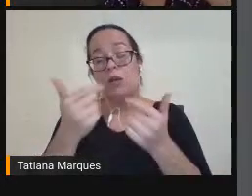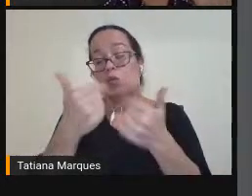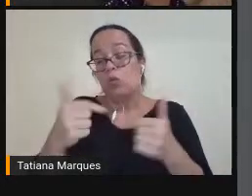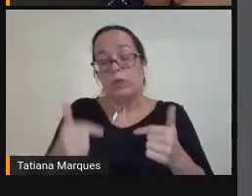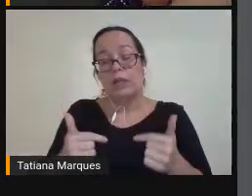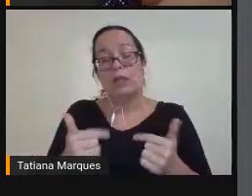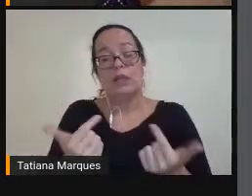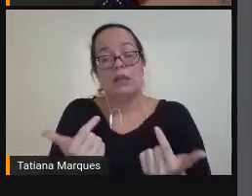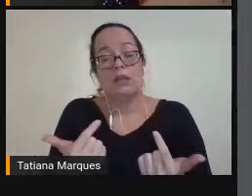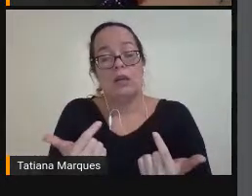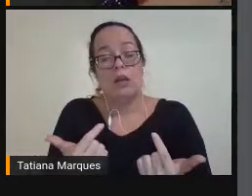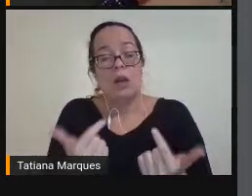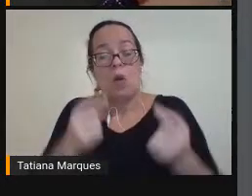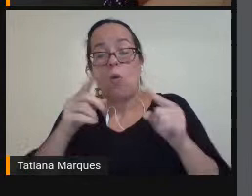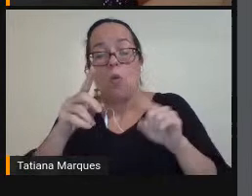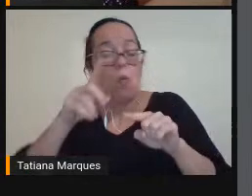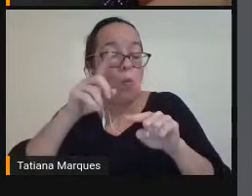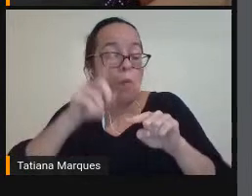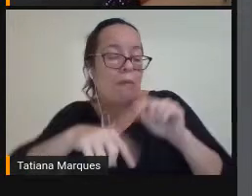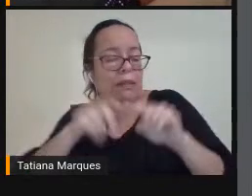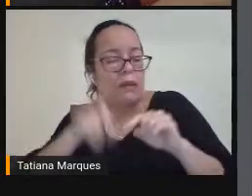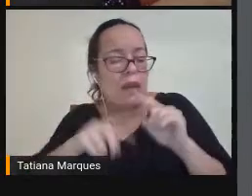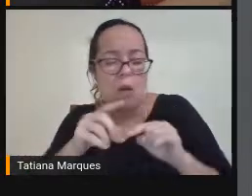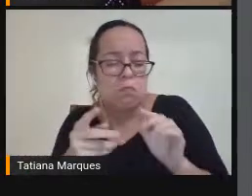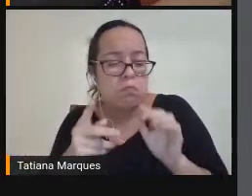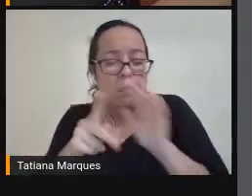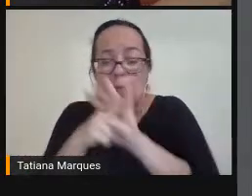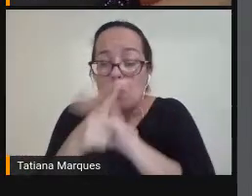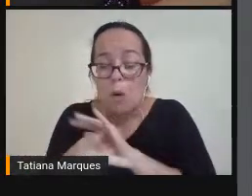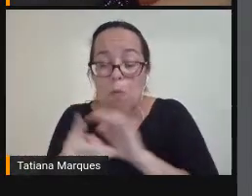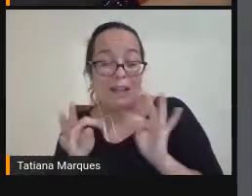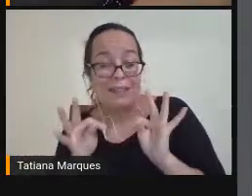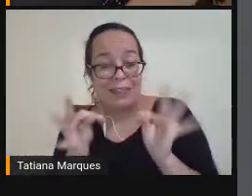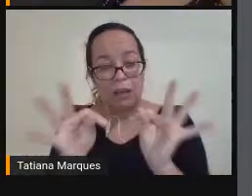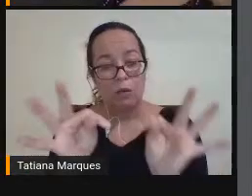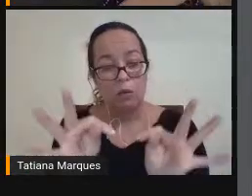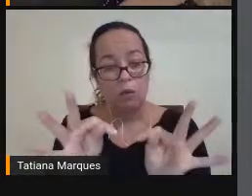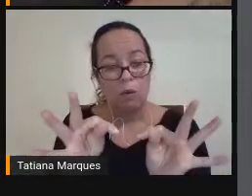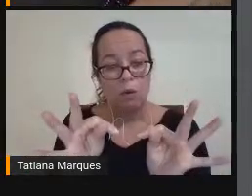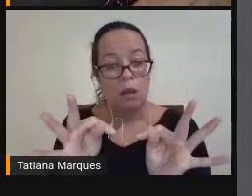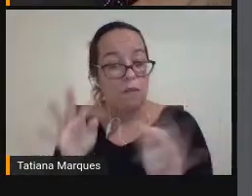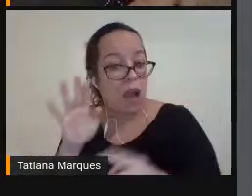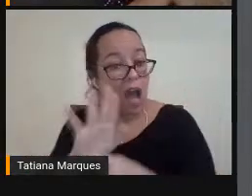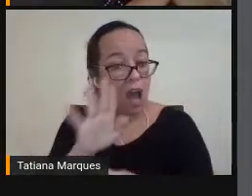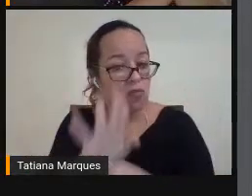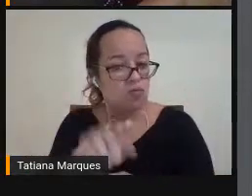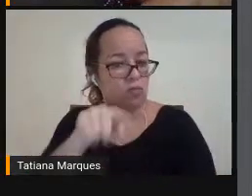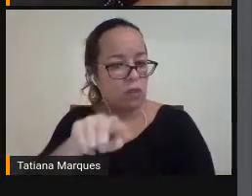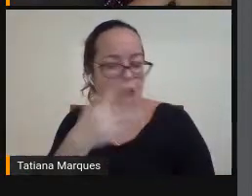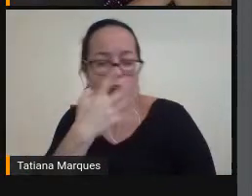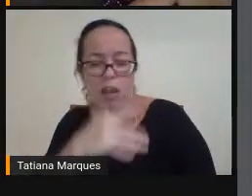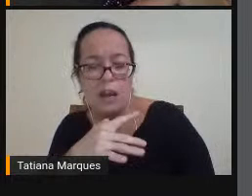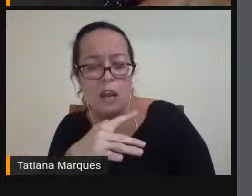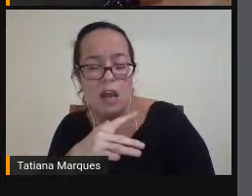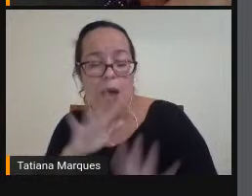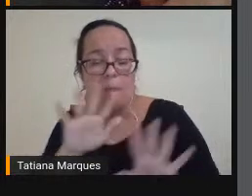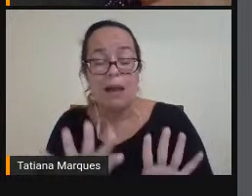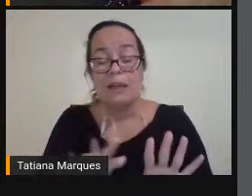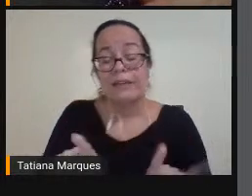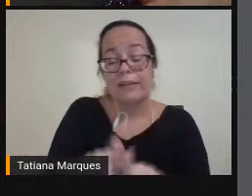vezes O instrumento Tecnológico Mas às vezes Pessoas